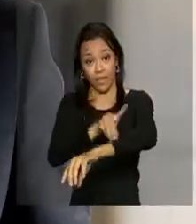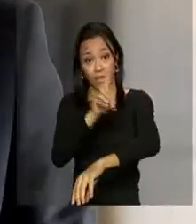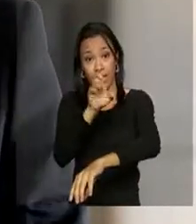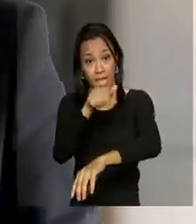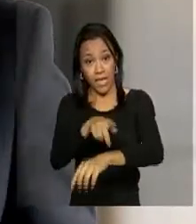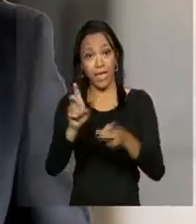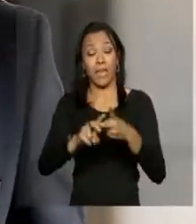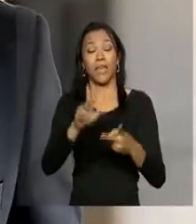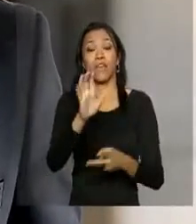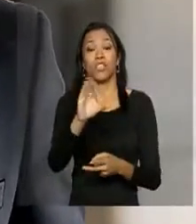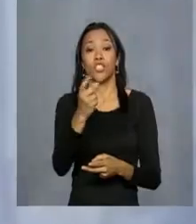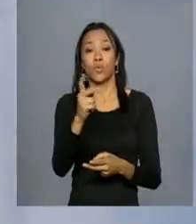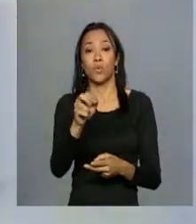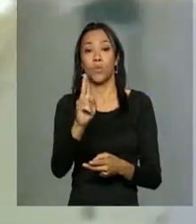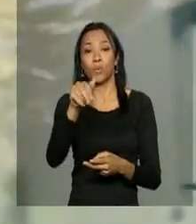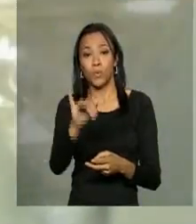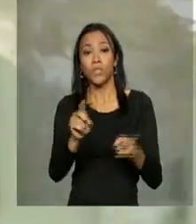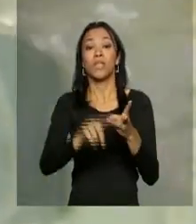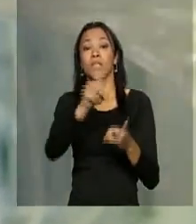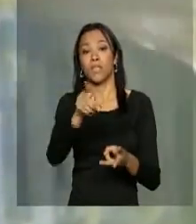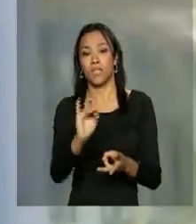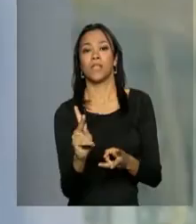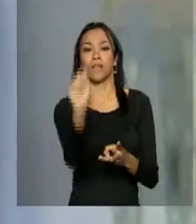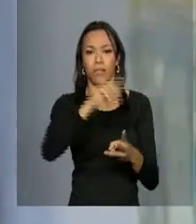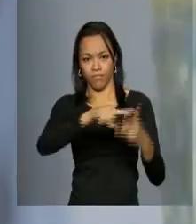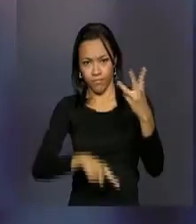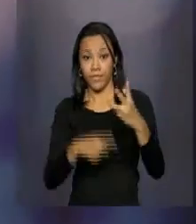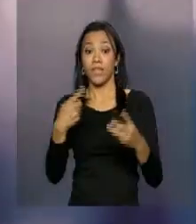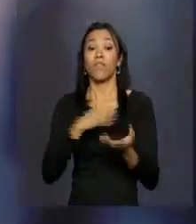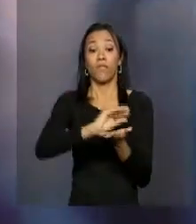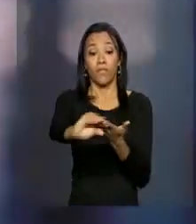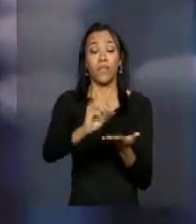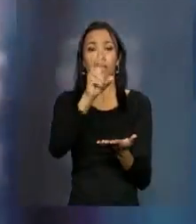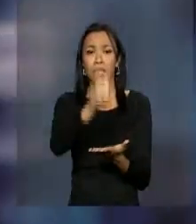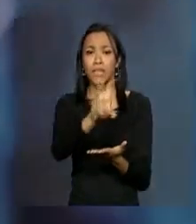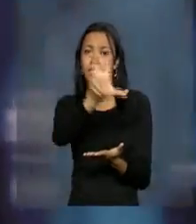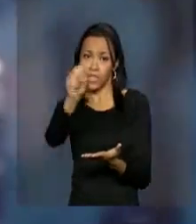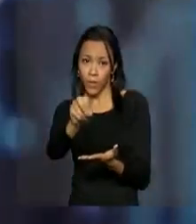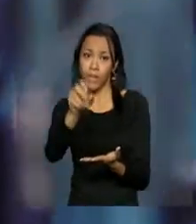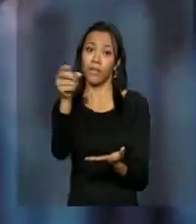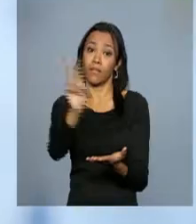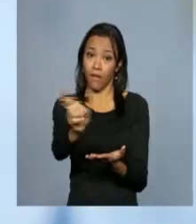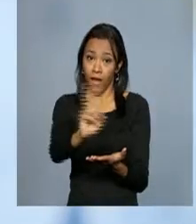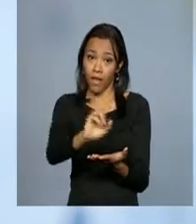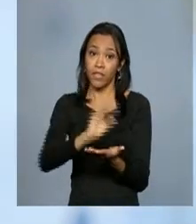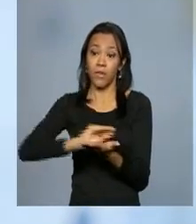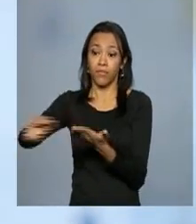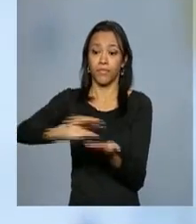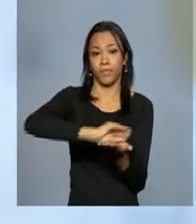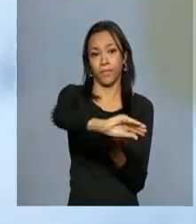chikungunya e o zika vírus. O governo anunciou ainda 550 milhões de reais em créditos da FINEP e do